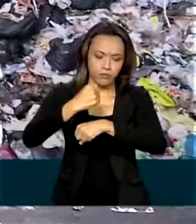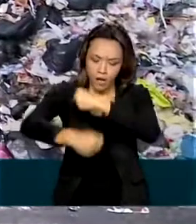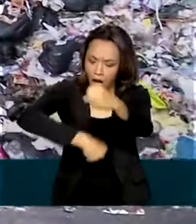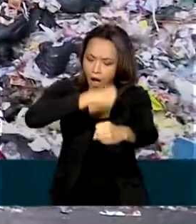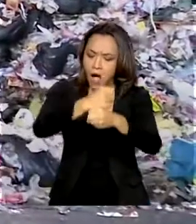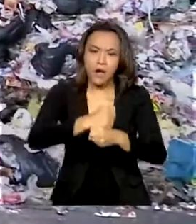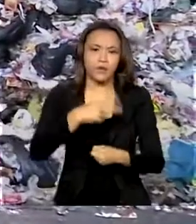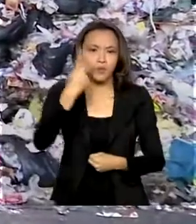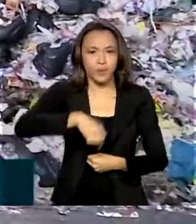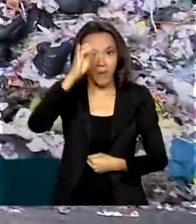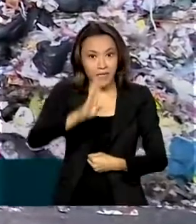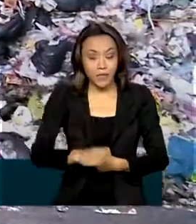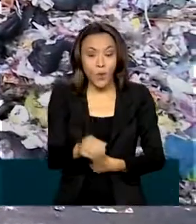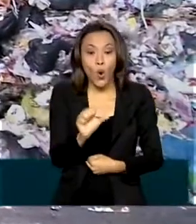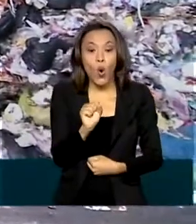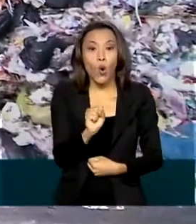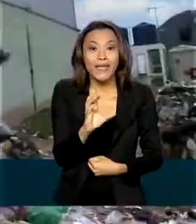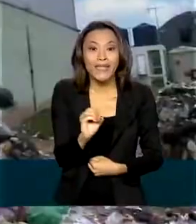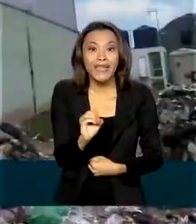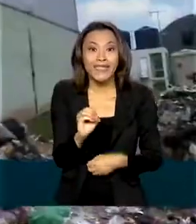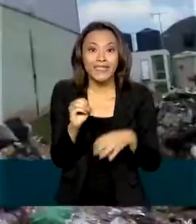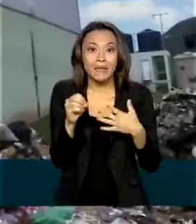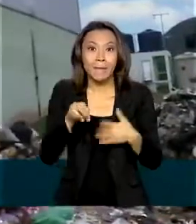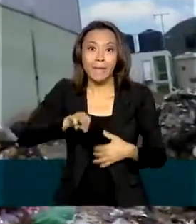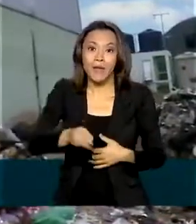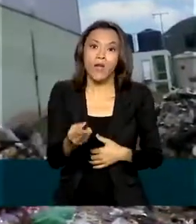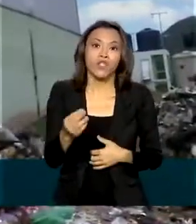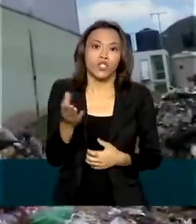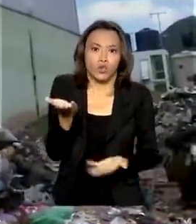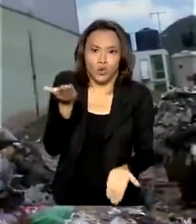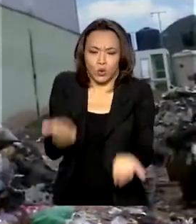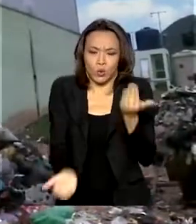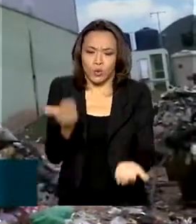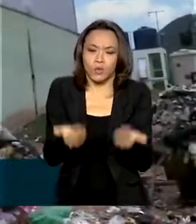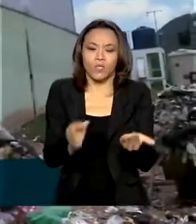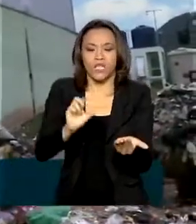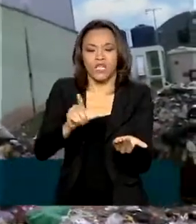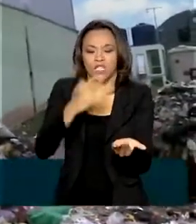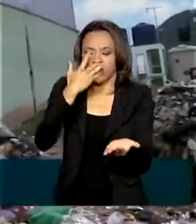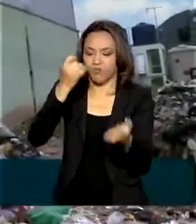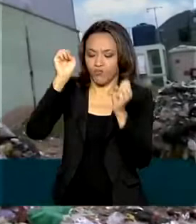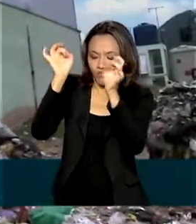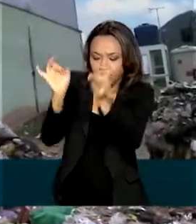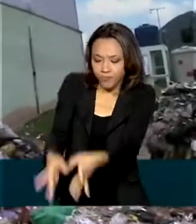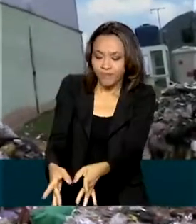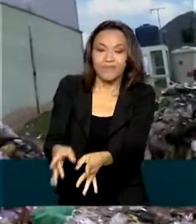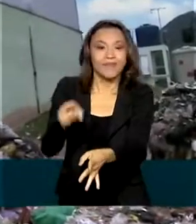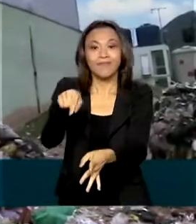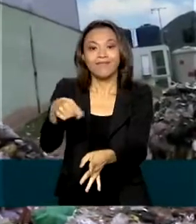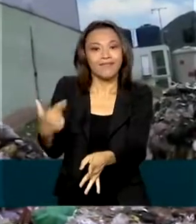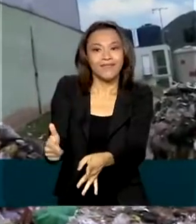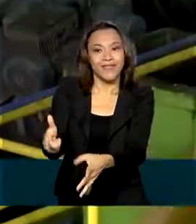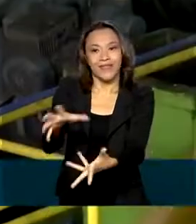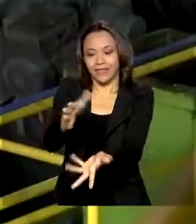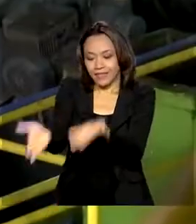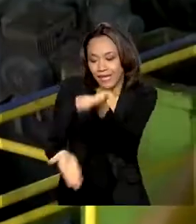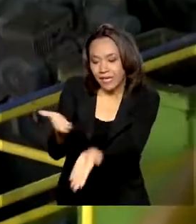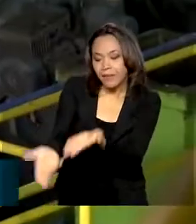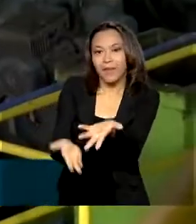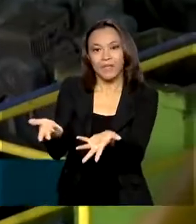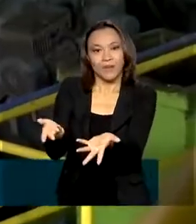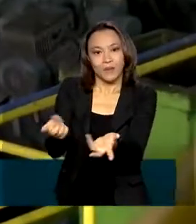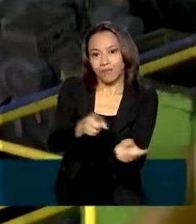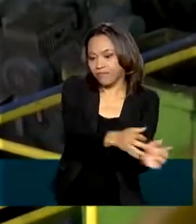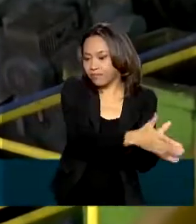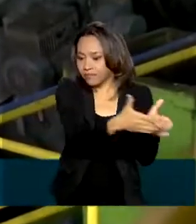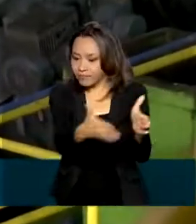80 milhões de toneladas de lixo. 35 milhões são despejados sem o tratamento adequado. Nesta